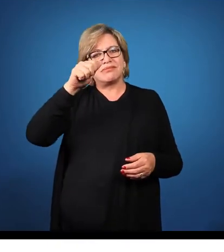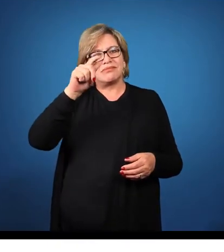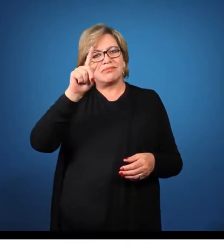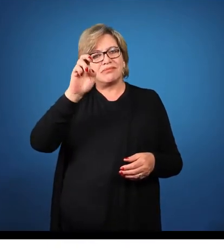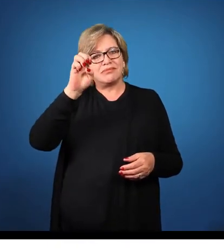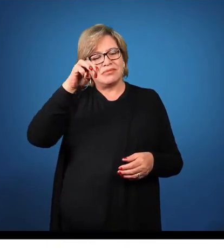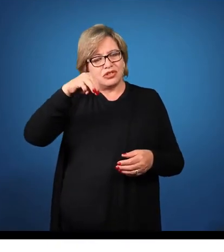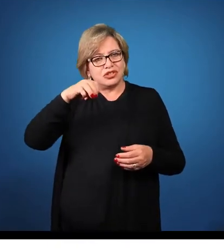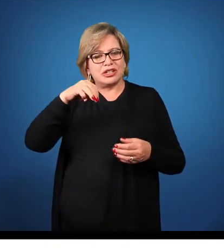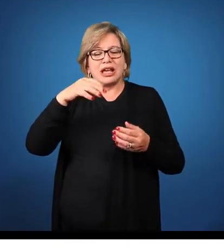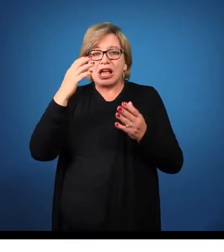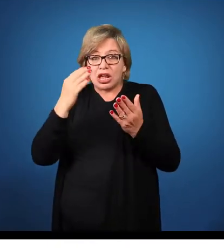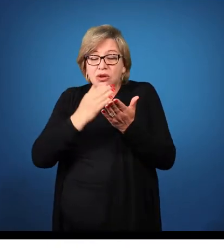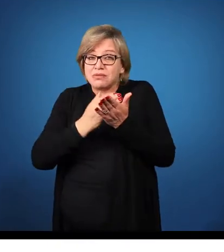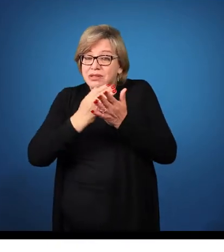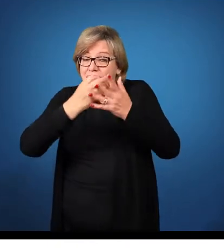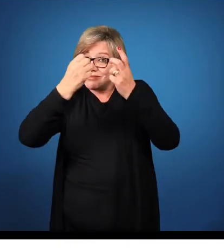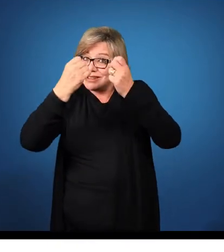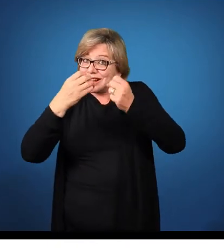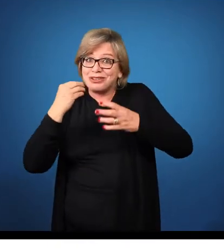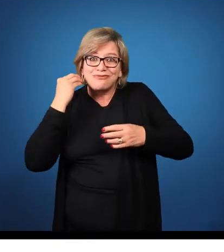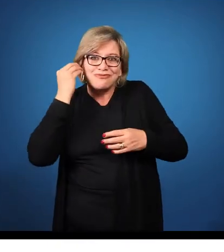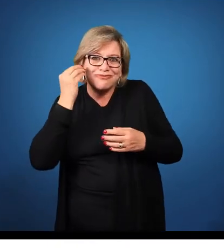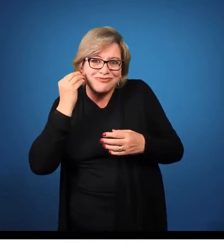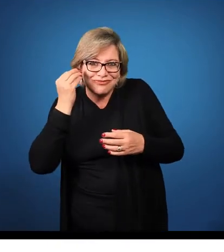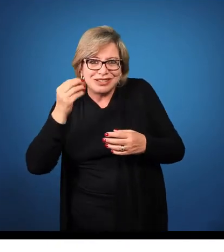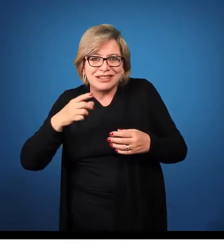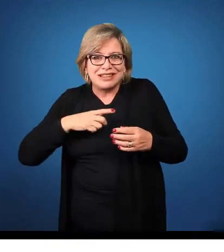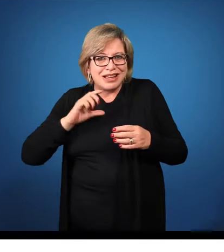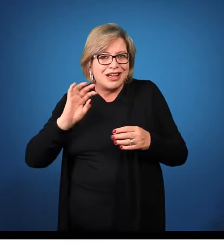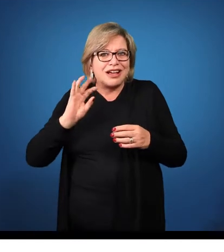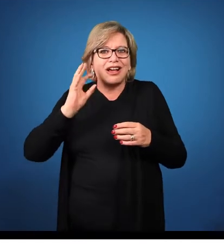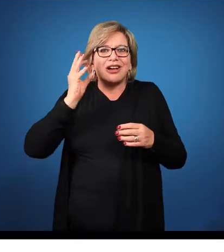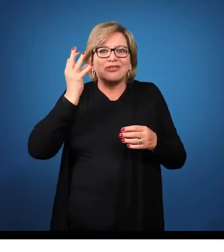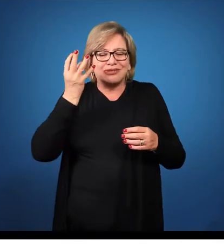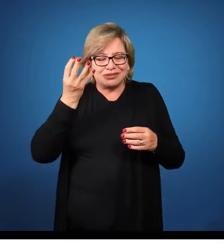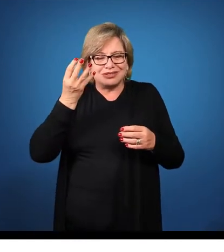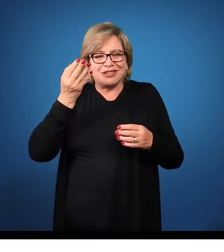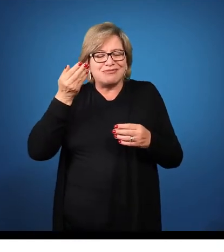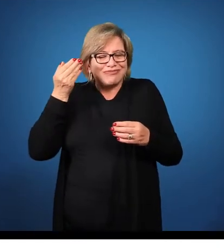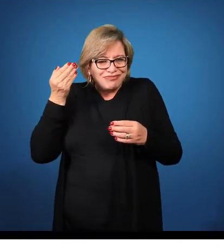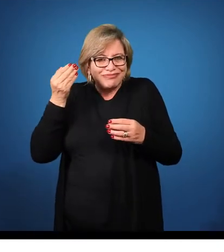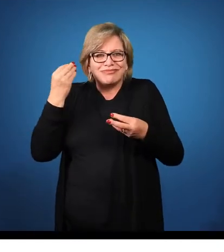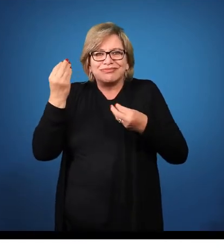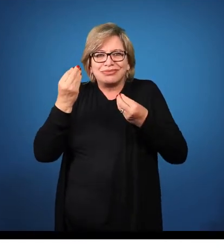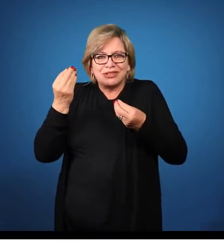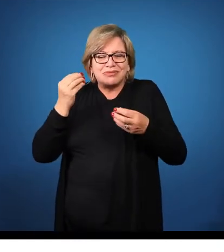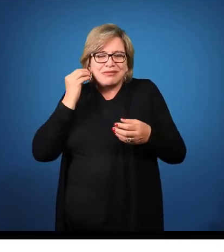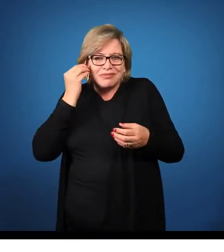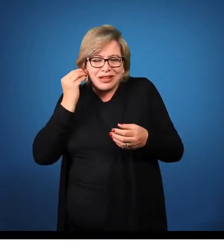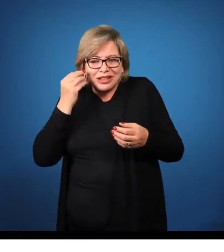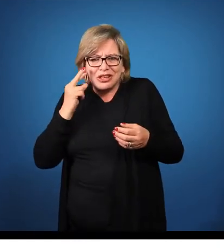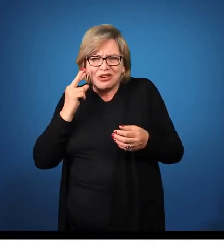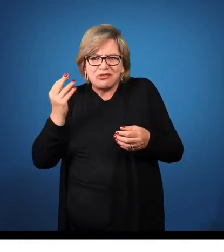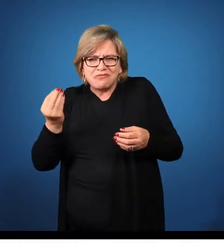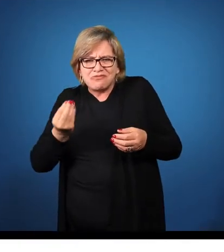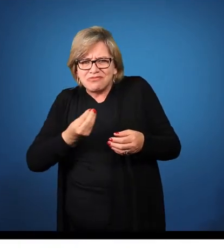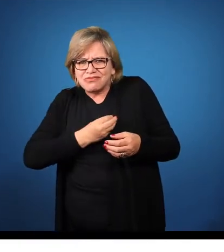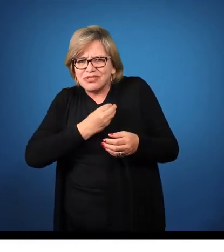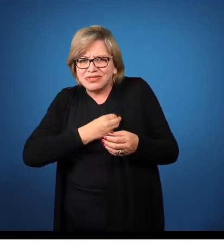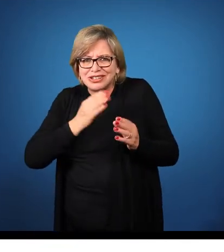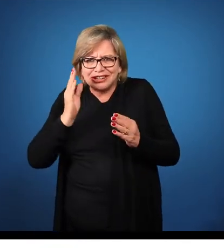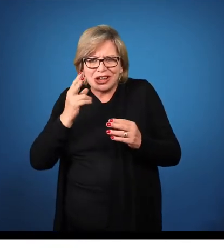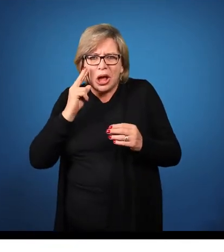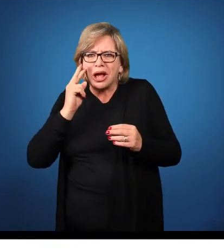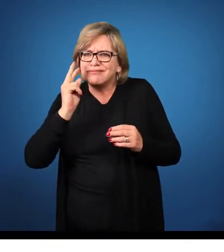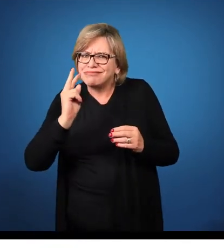de um exemplo prático que aconteceu outro dia, uma vivência que eu presenciei, uma situação em que eu